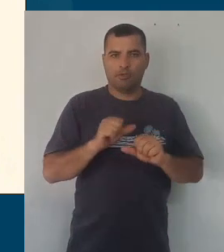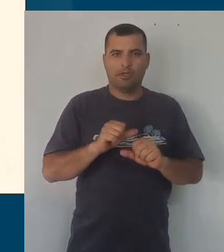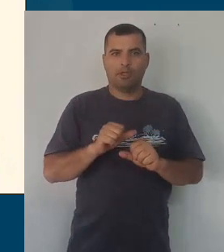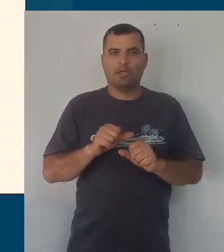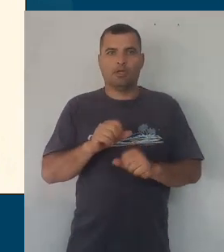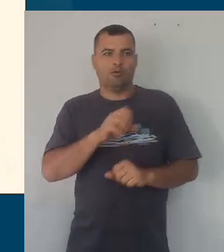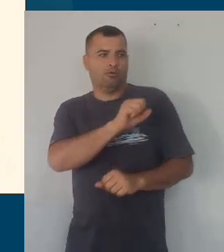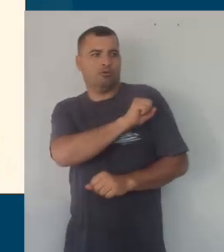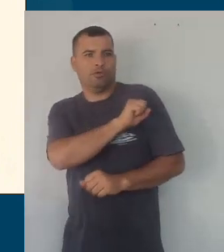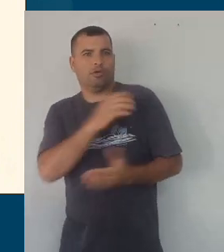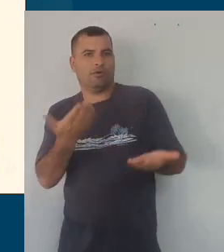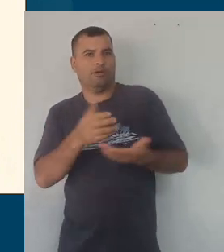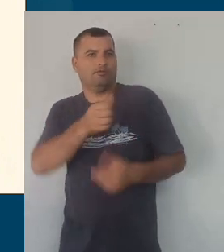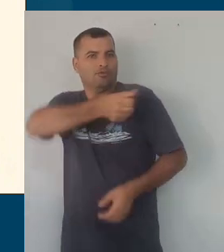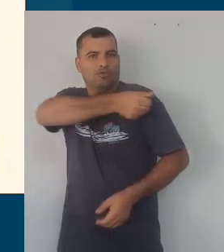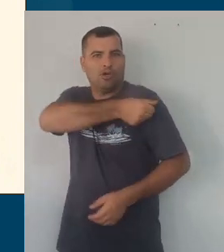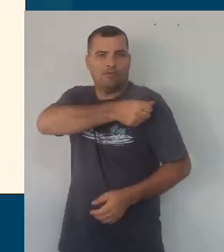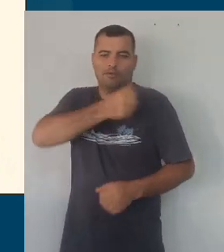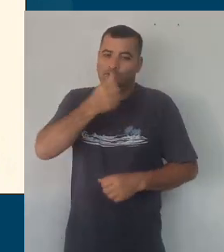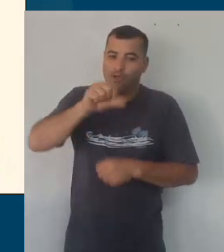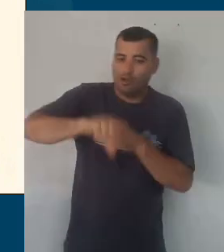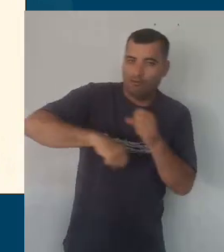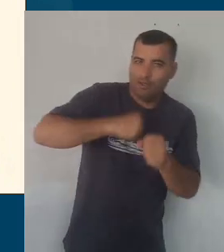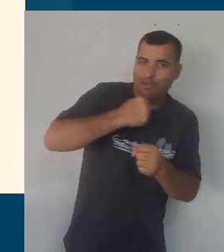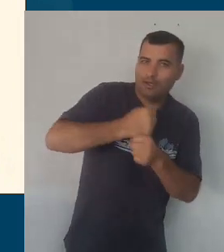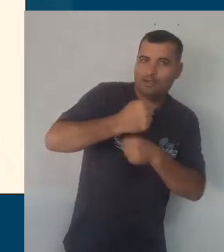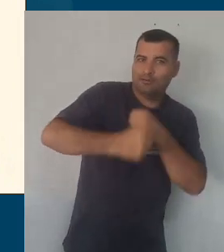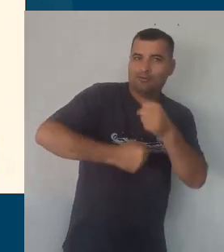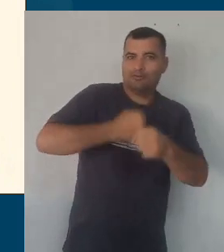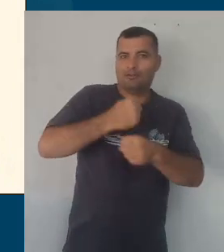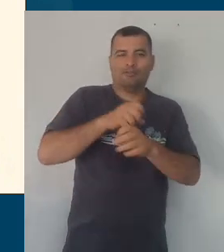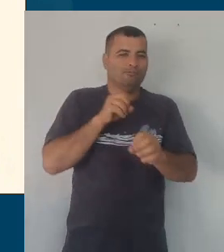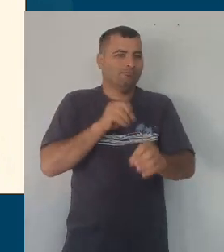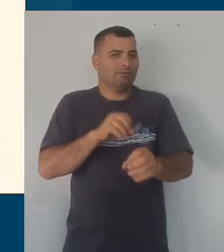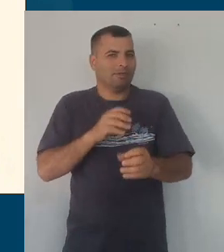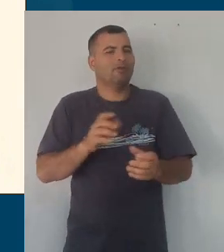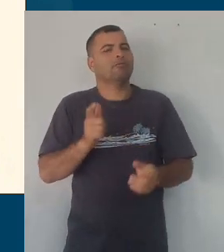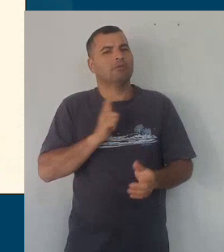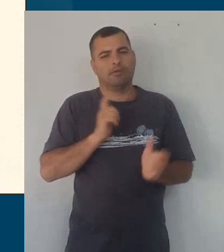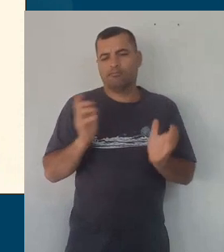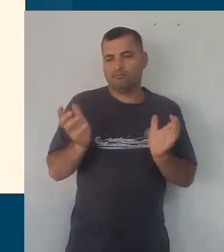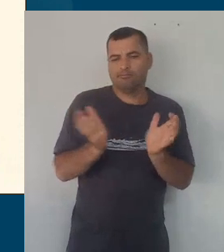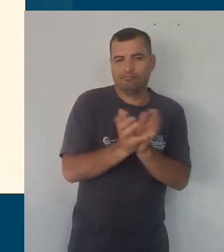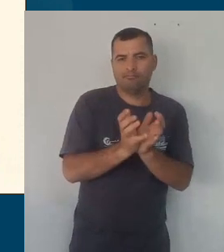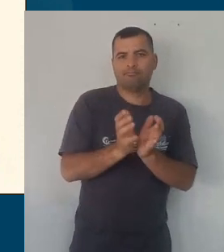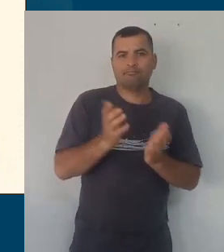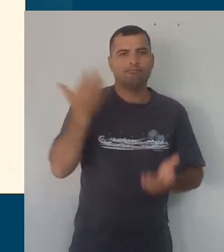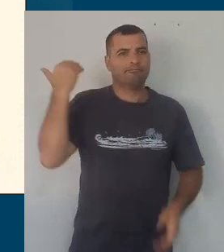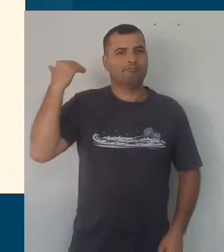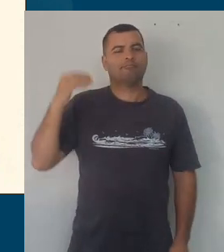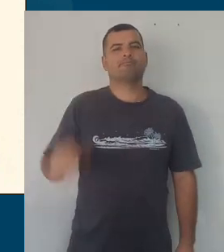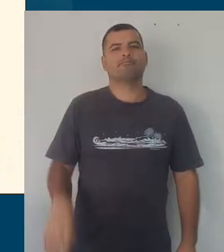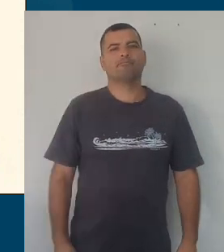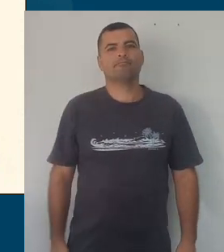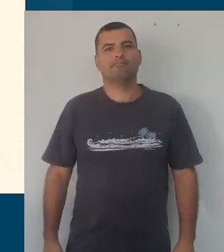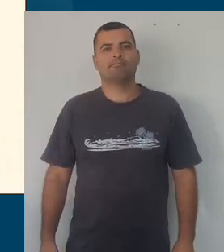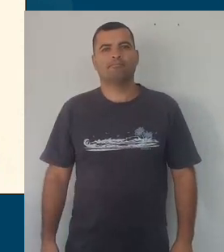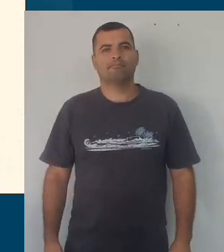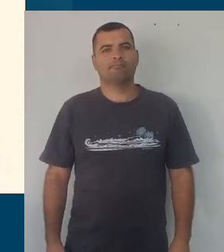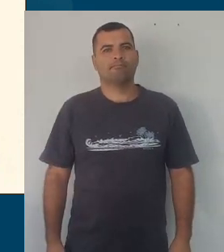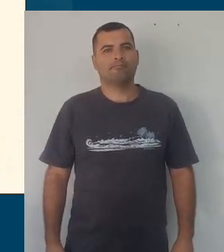anos de duração. Então, nós fizemos aí um trabalho muito intenso, muito participativo também com várias audiências públicas nacionais.